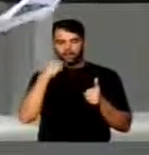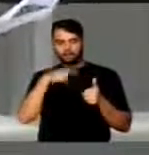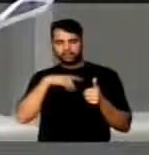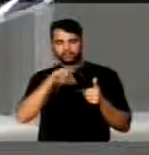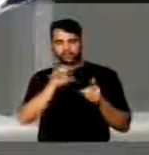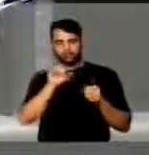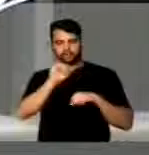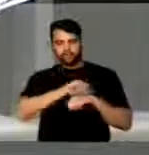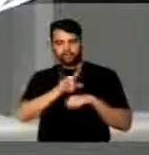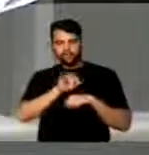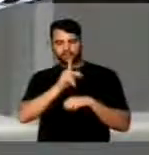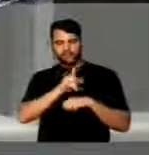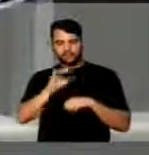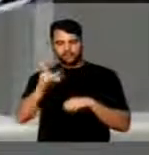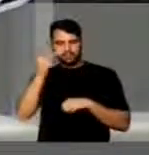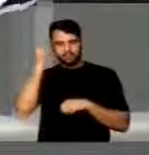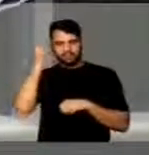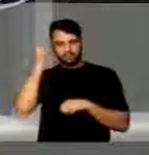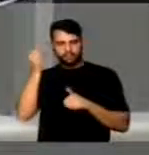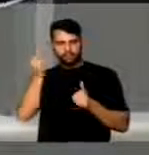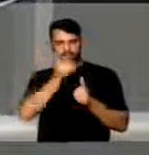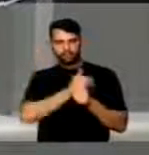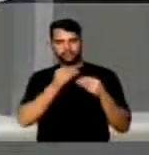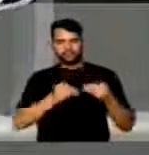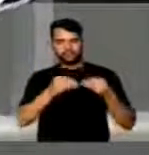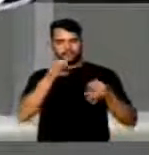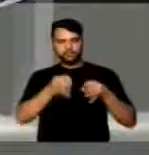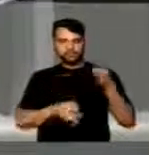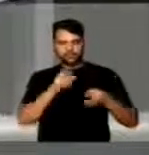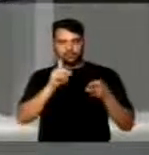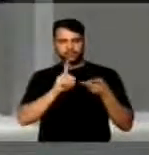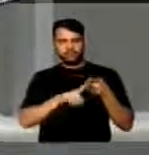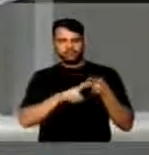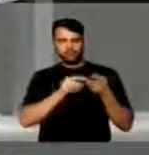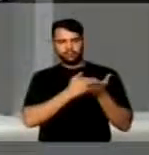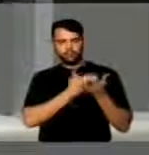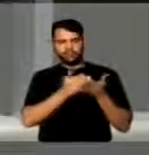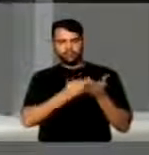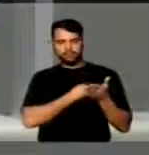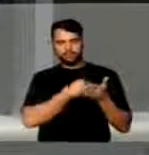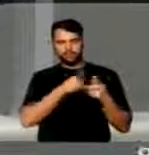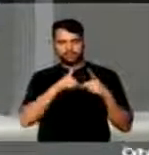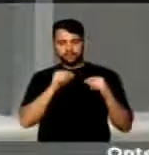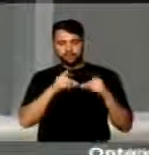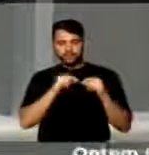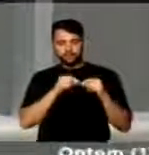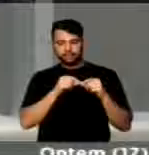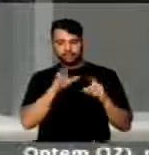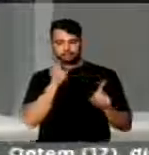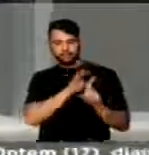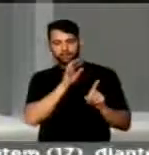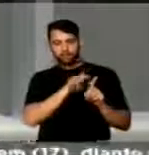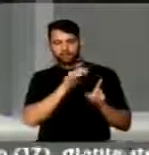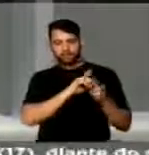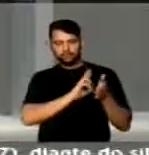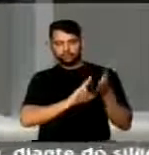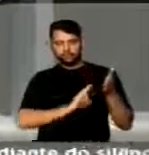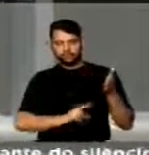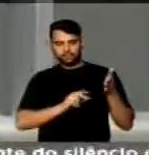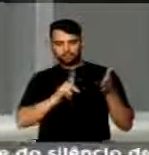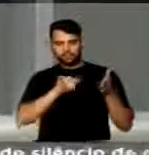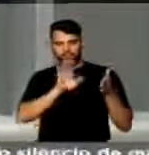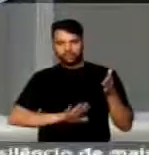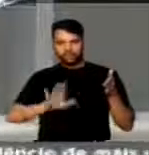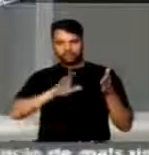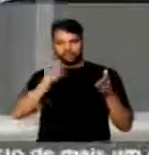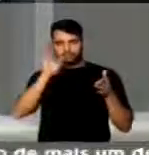comando da capital PCC em São Paulo, ocupou o Ministério da Justiça, começando sua vida em Brasília, atacando a lista triples da Procuradoria